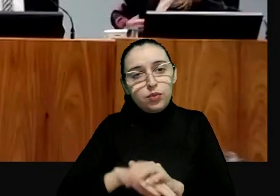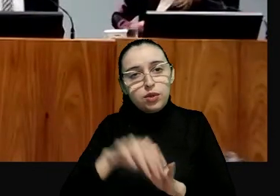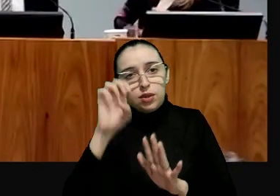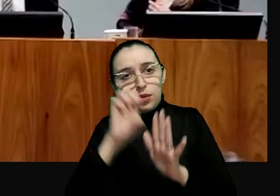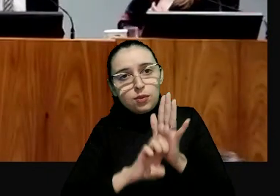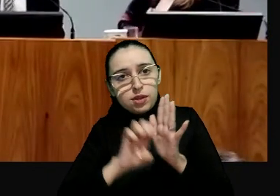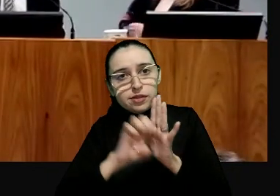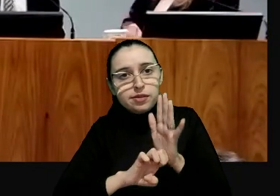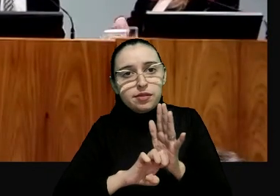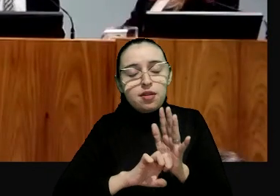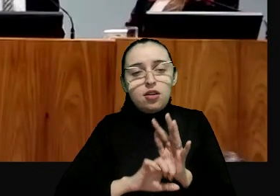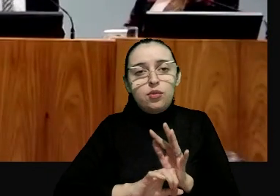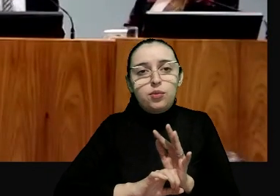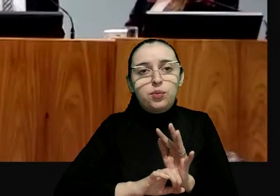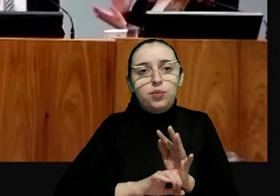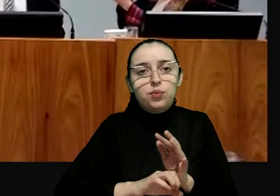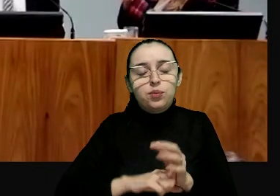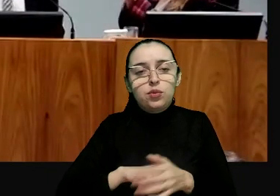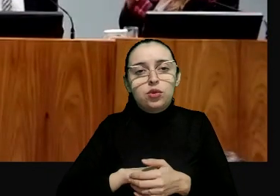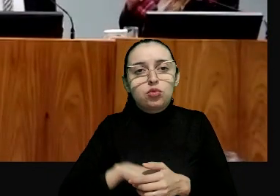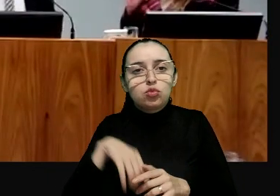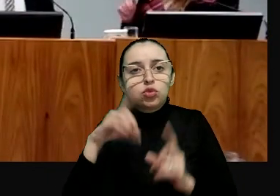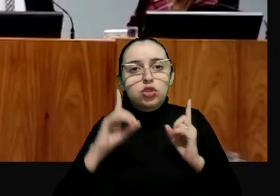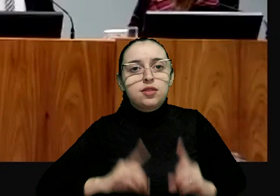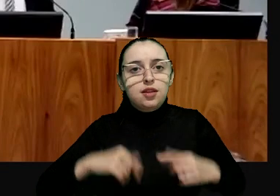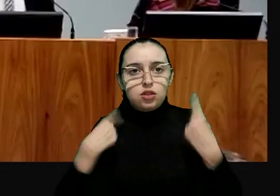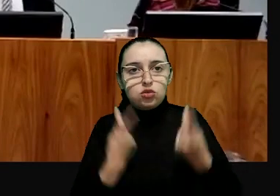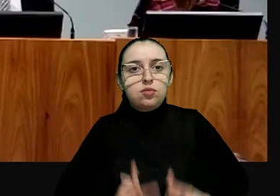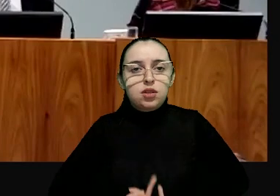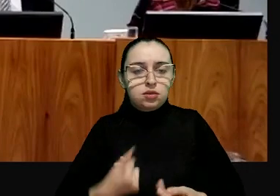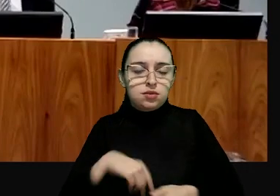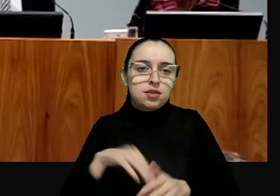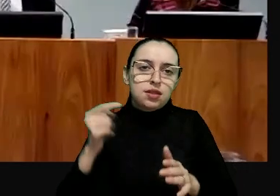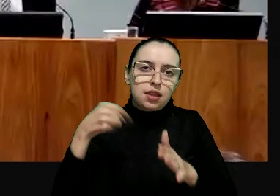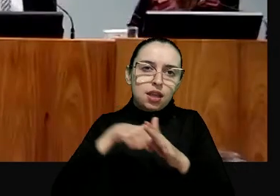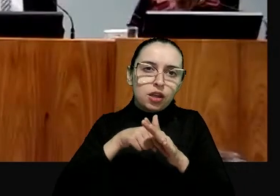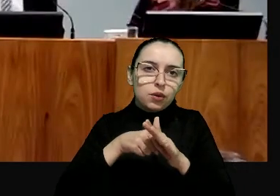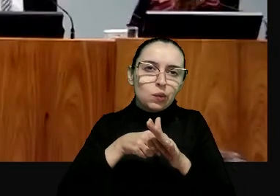o controle de convencionalidade, a questão dos direitos humanos dentro do